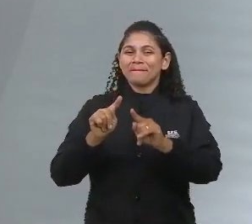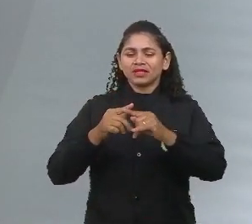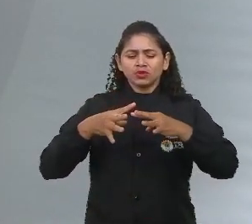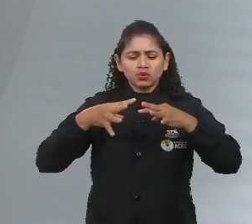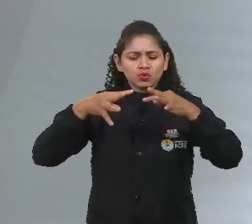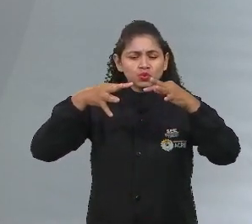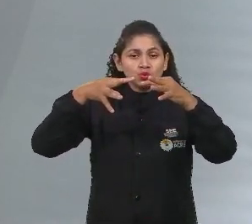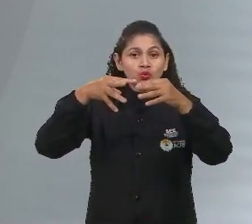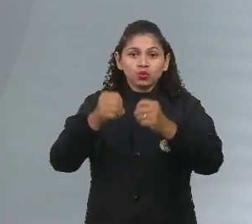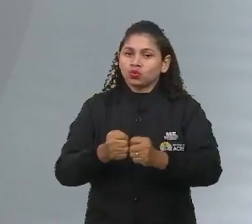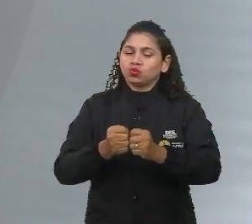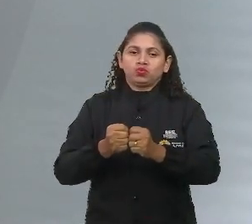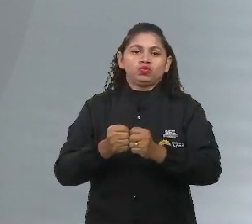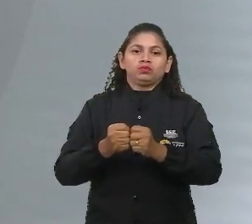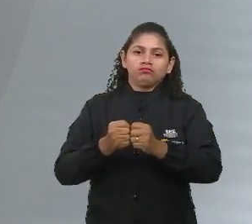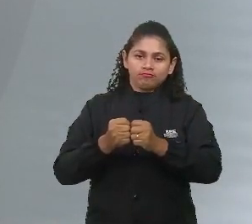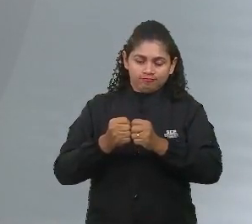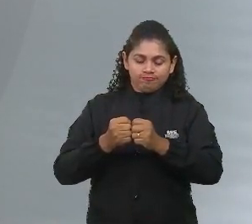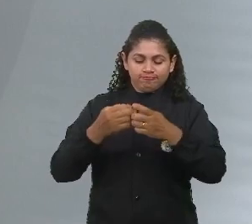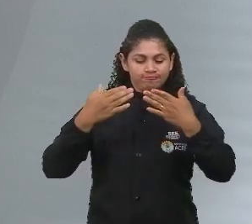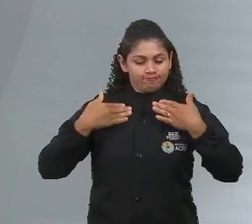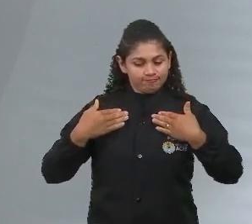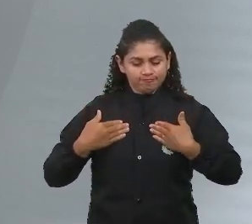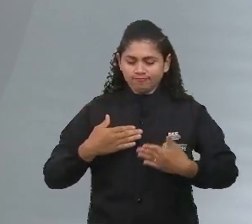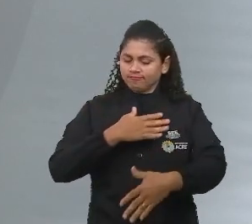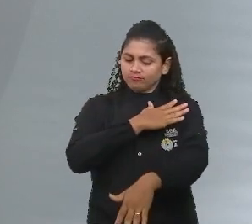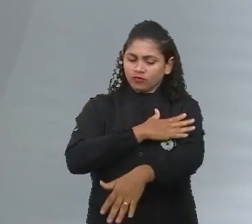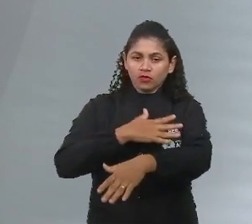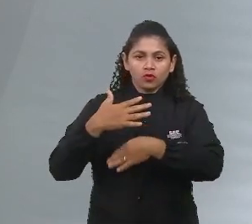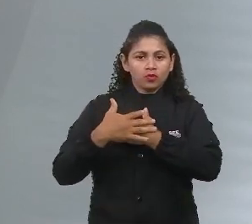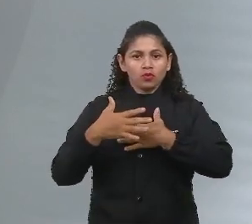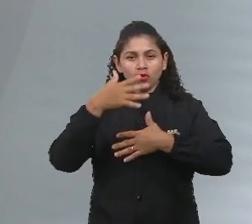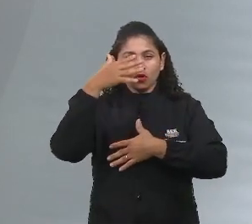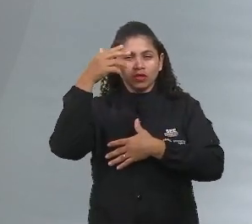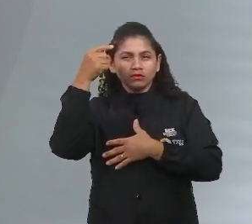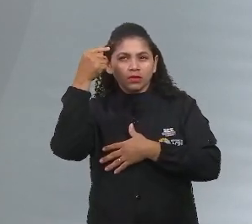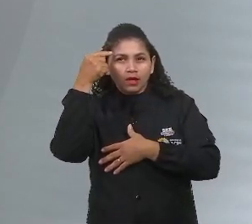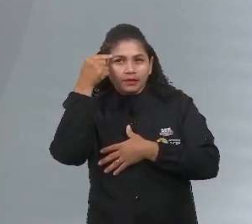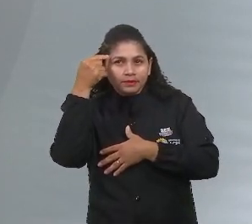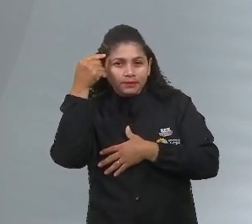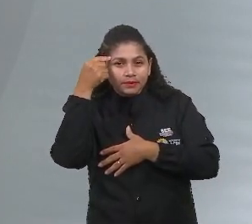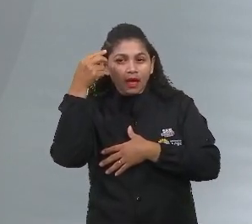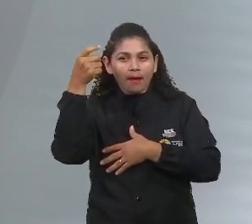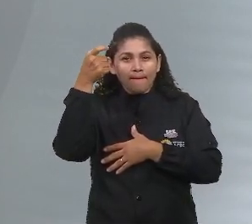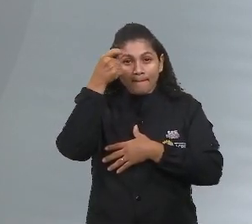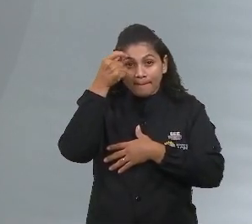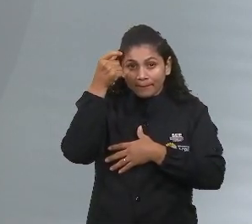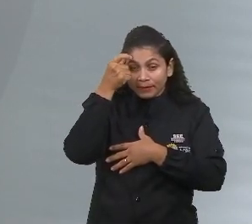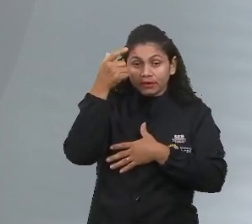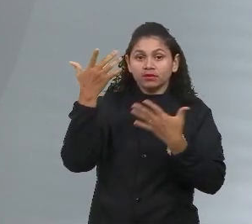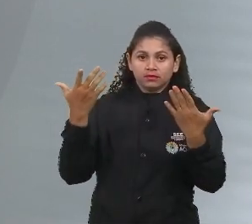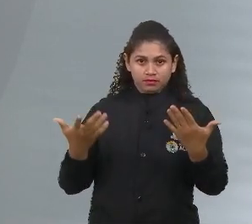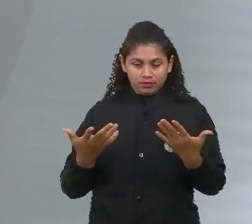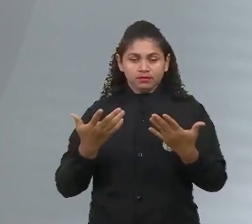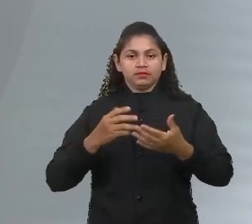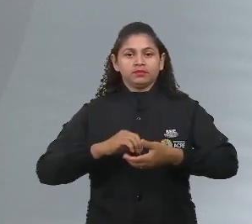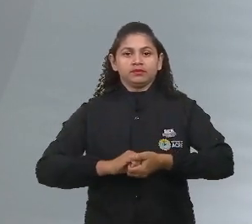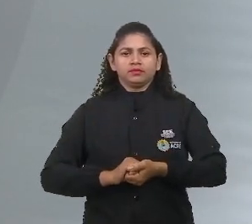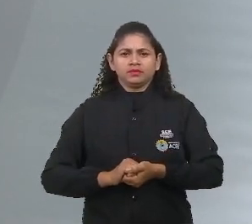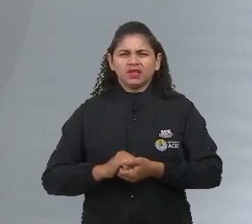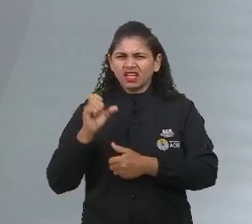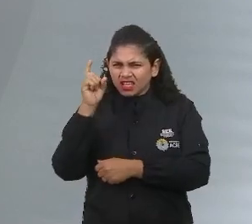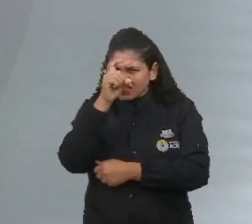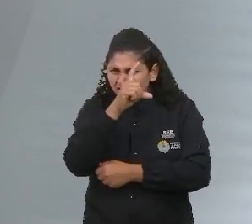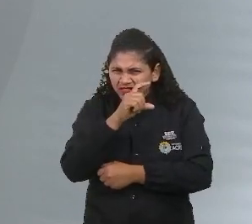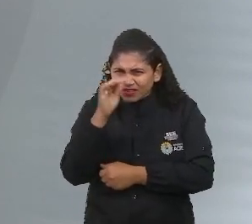arcabouço. Arcabouço em que sentido? Um aspecto de saúde, plenitude do ser. Está difícil